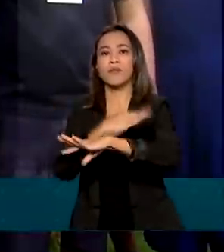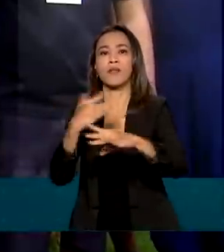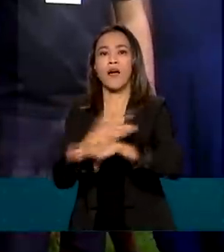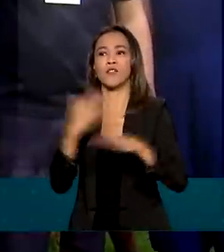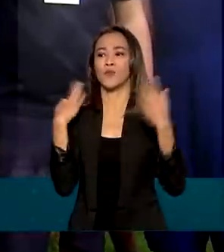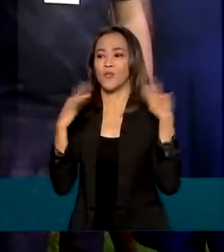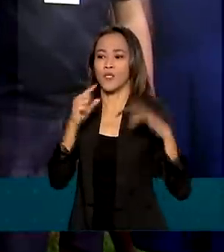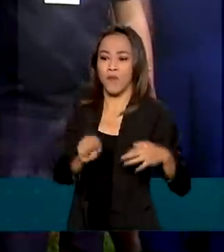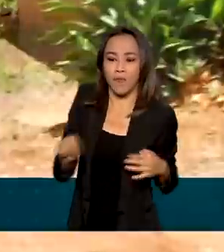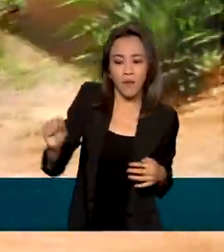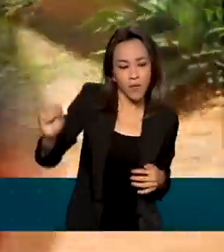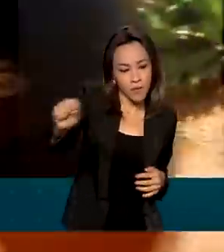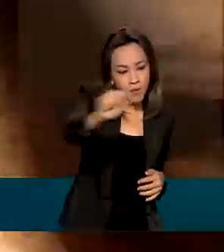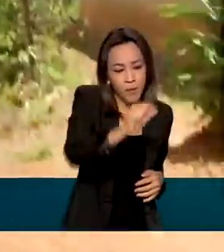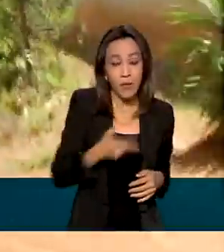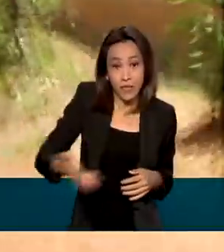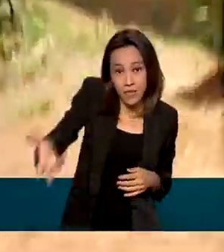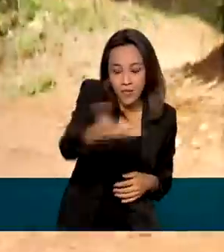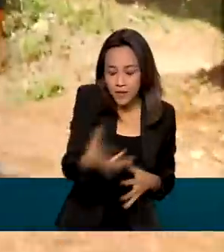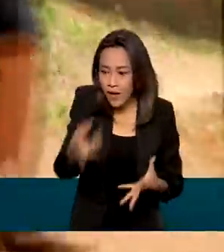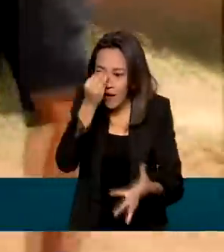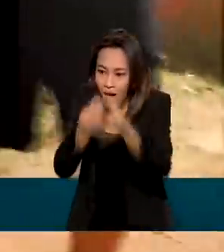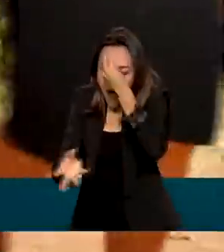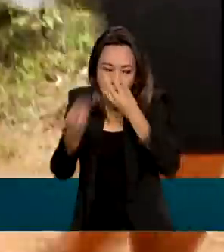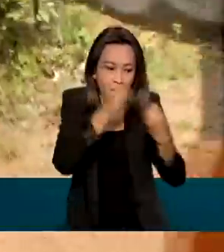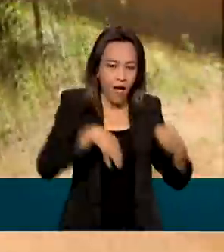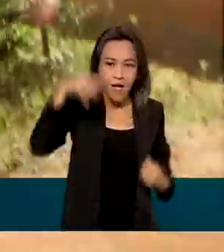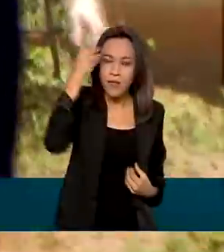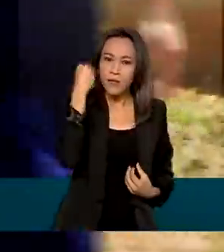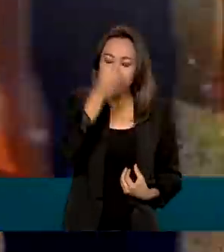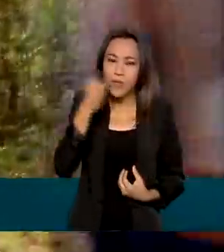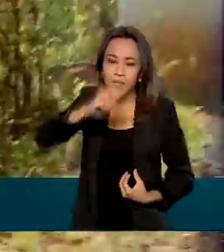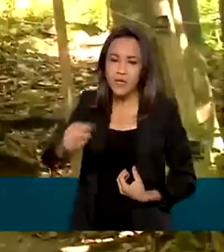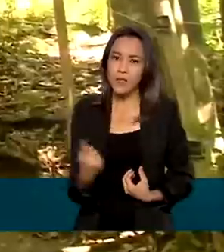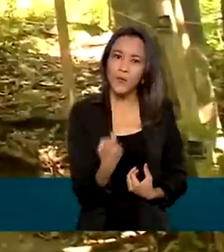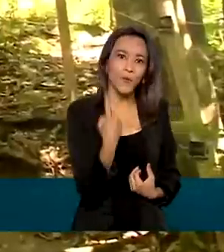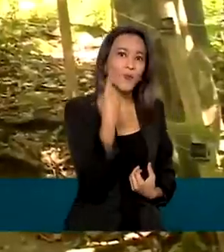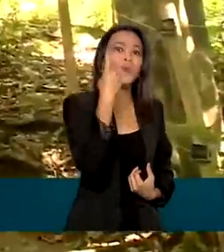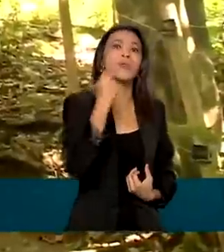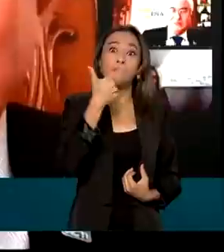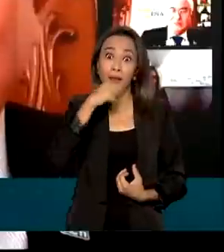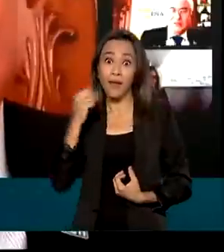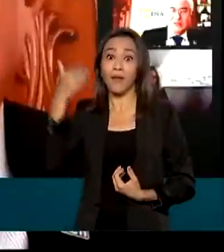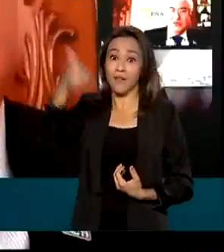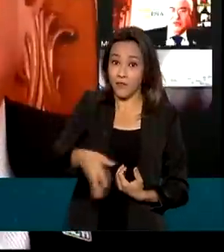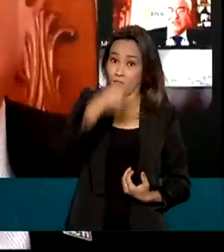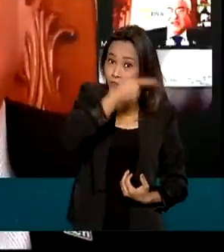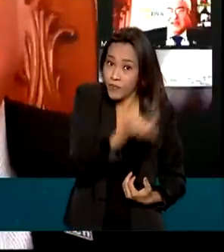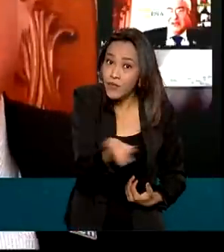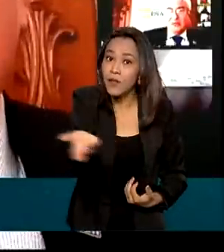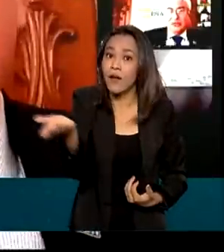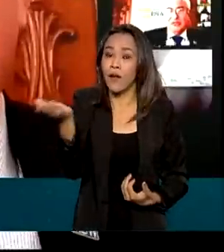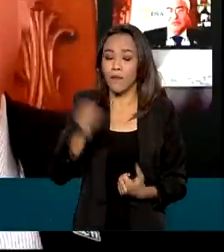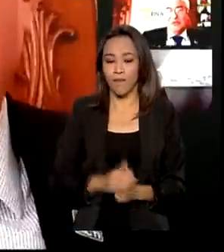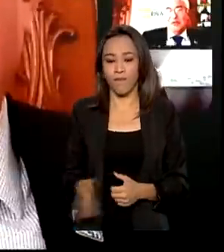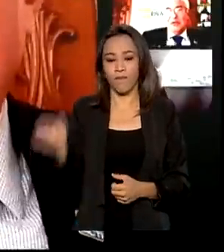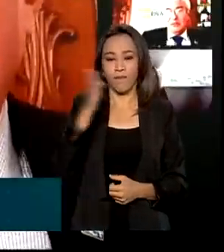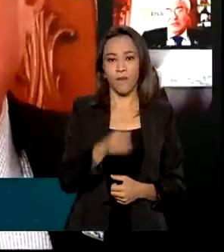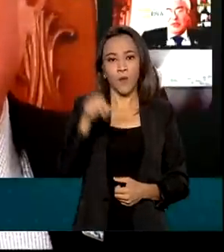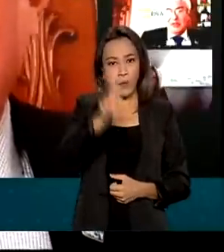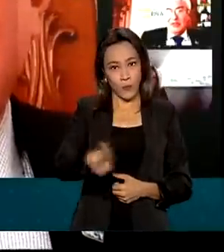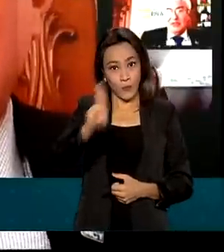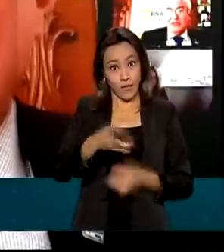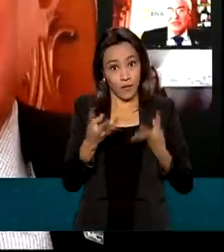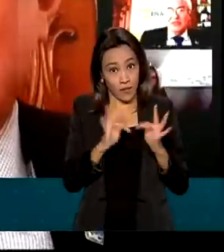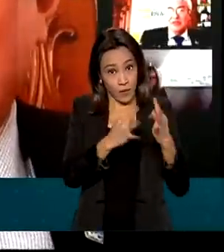destinos que possibilitem experiências inovadoras e únicas aos visitantes. Utilizar a tecnologia para melhorar a qualidade